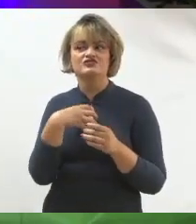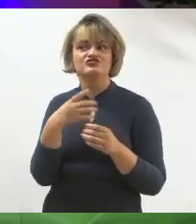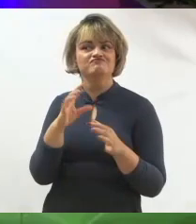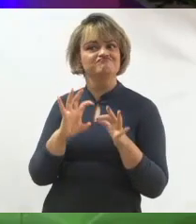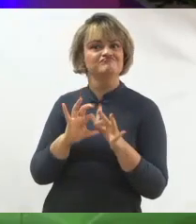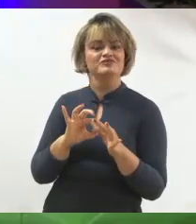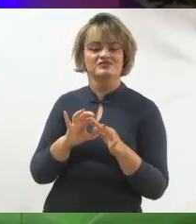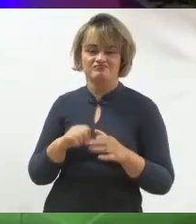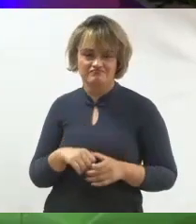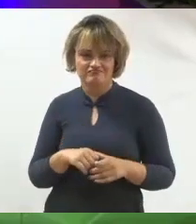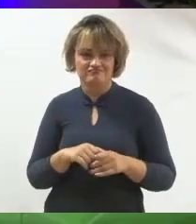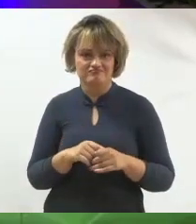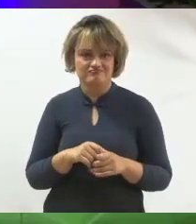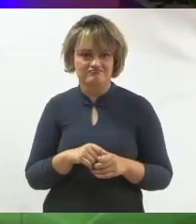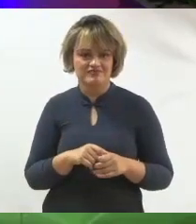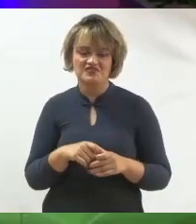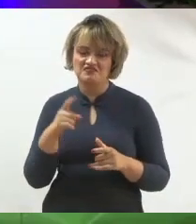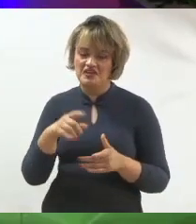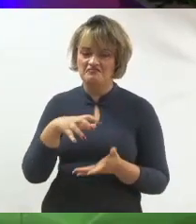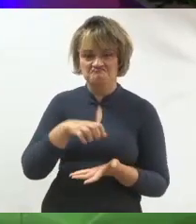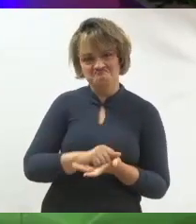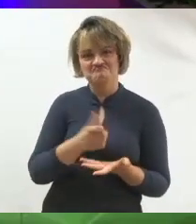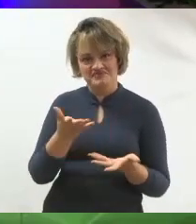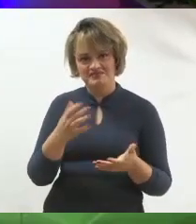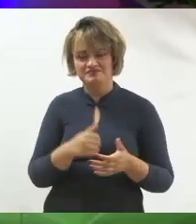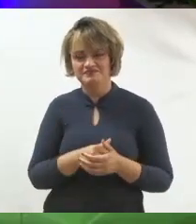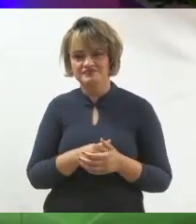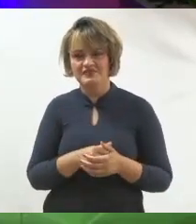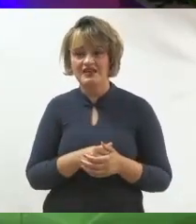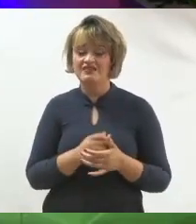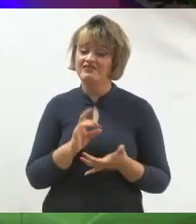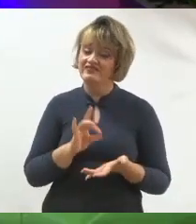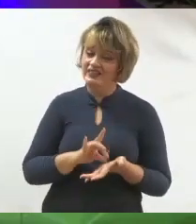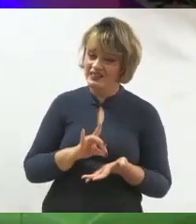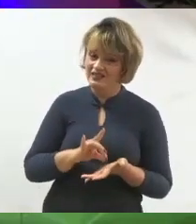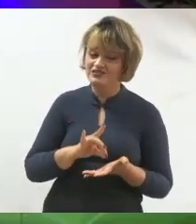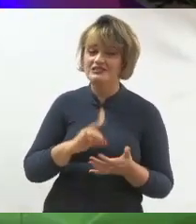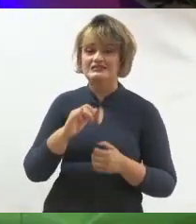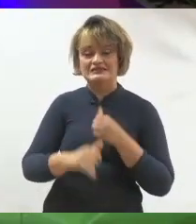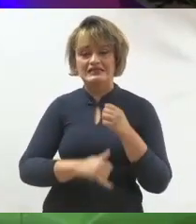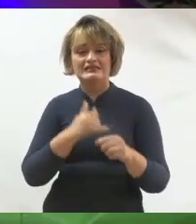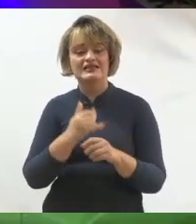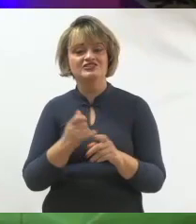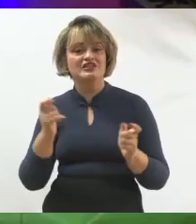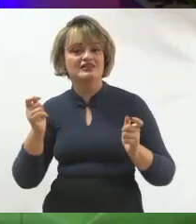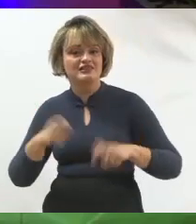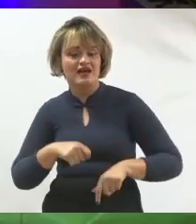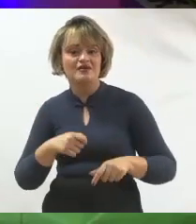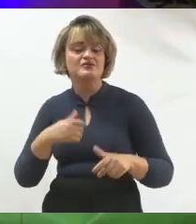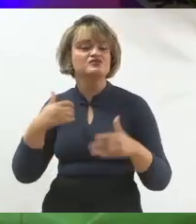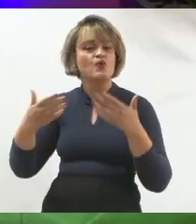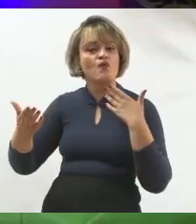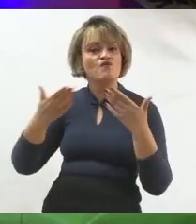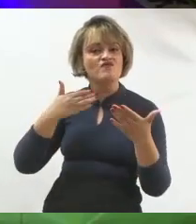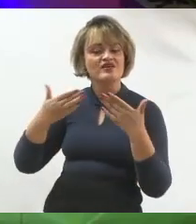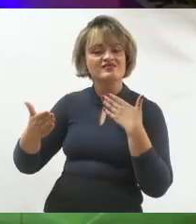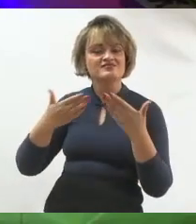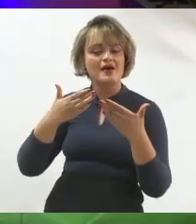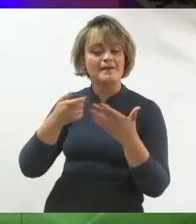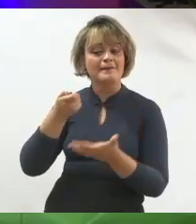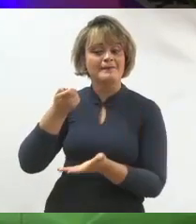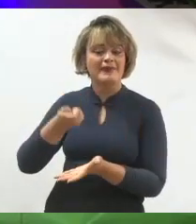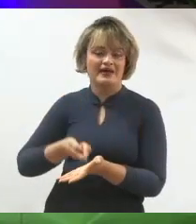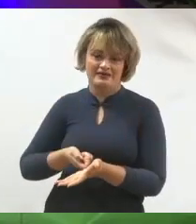conexão. Você simplesmente vai lá e se conecta. É verdade que a internet também permite que a gente fale com as pessoas de forma paga.